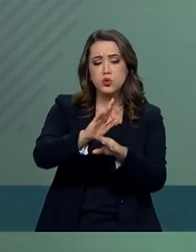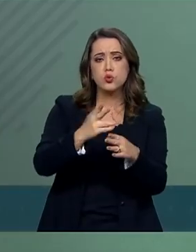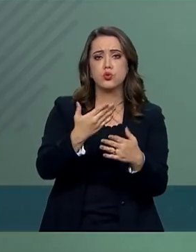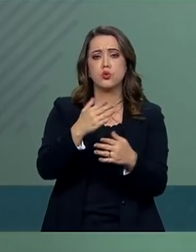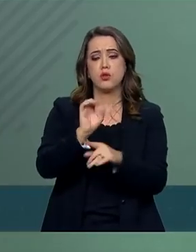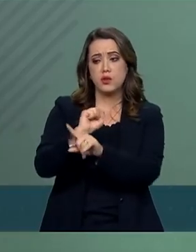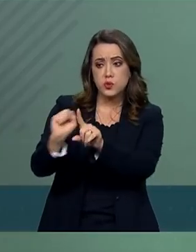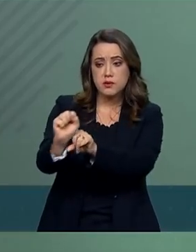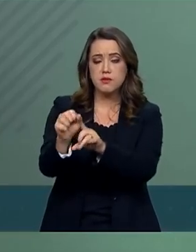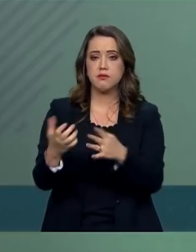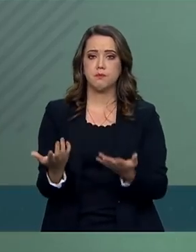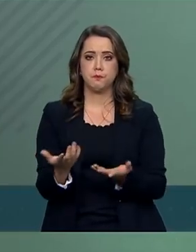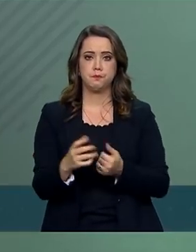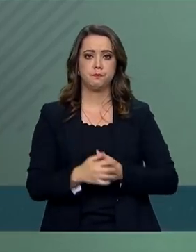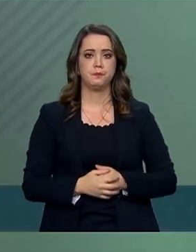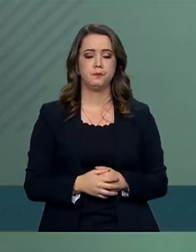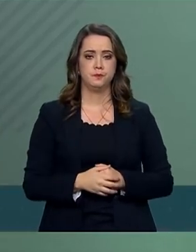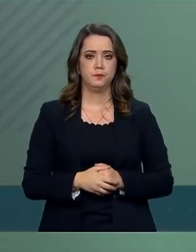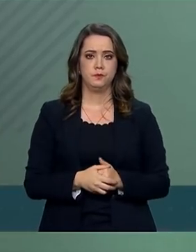sociedade.